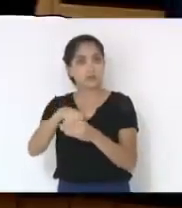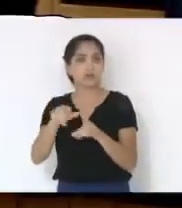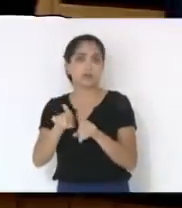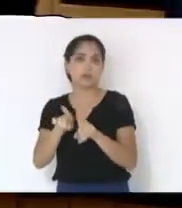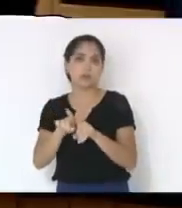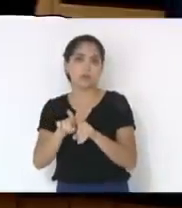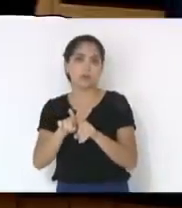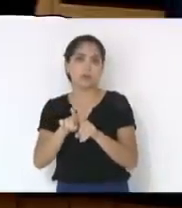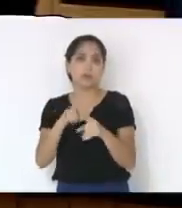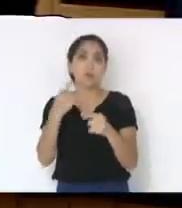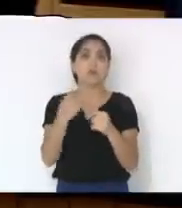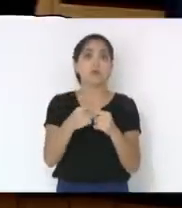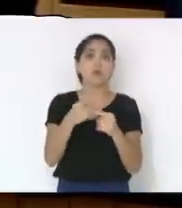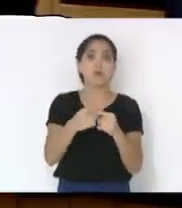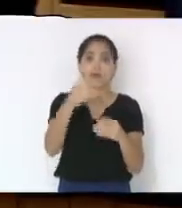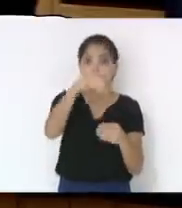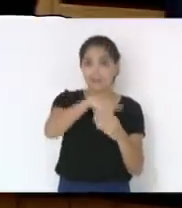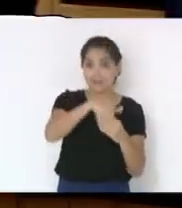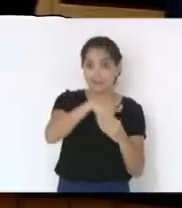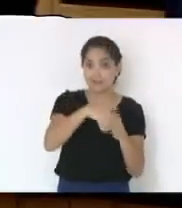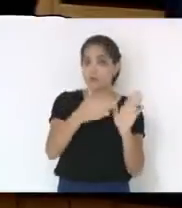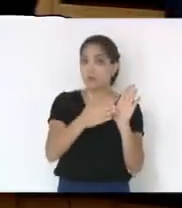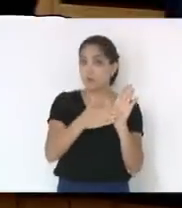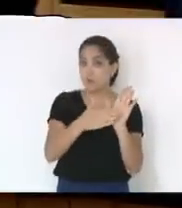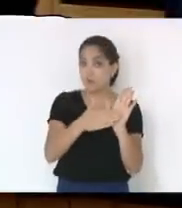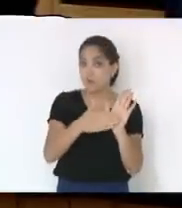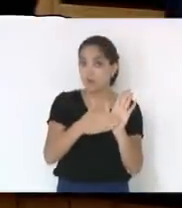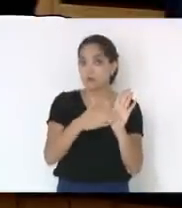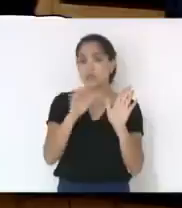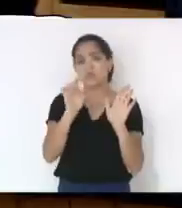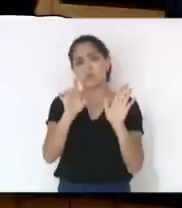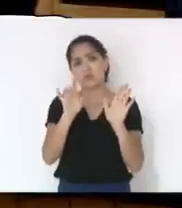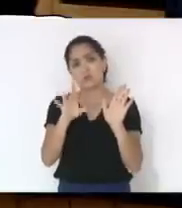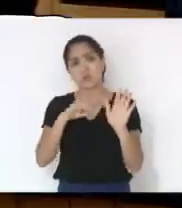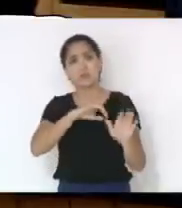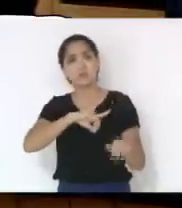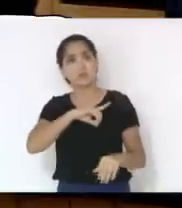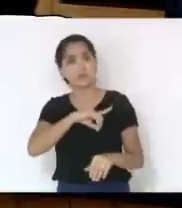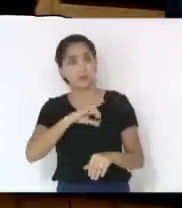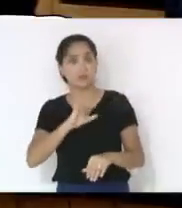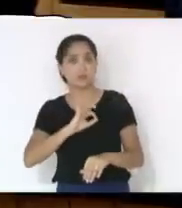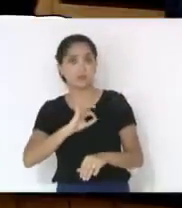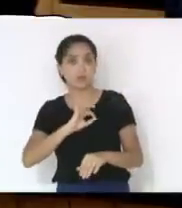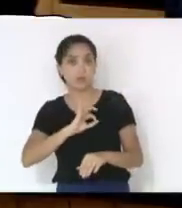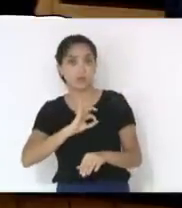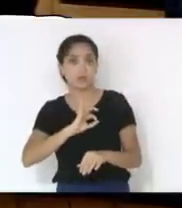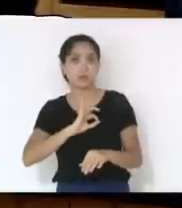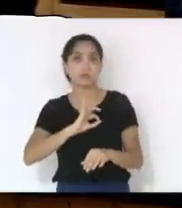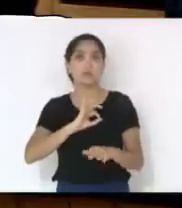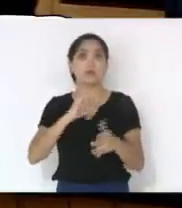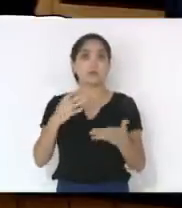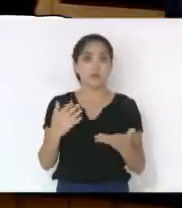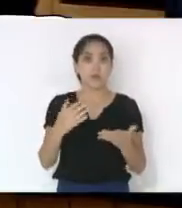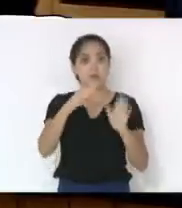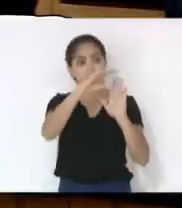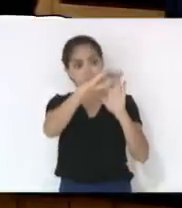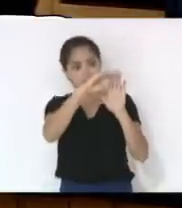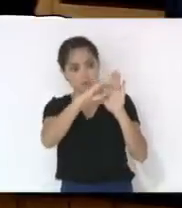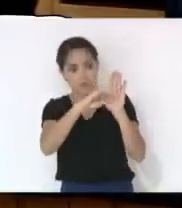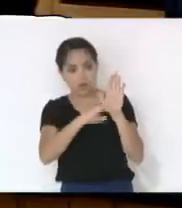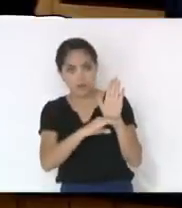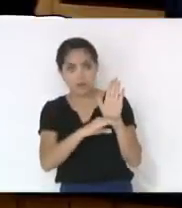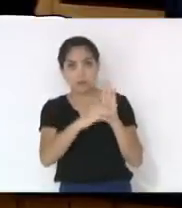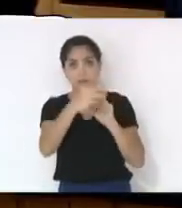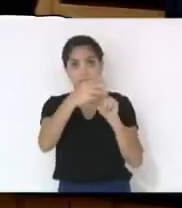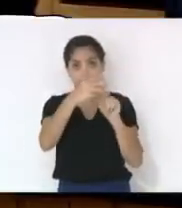eleição, como é proposta, seria só pelos delegados de polícia para fazer uma lista tríplice e